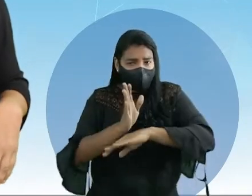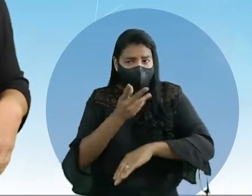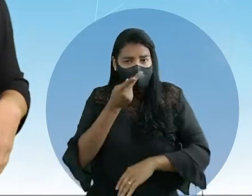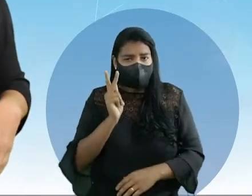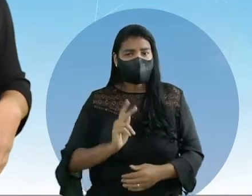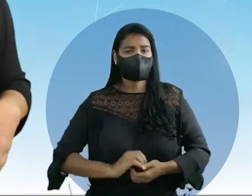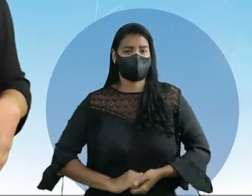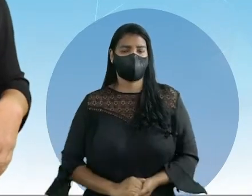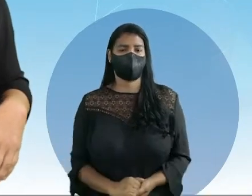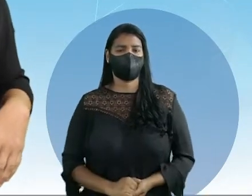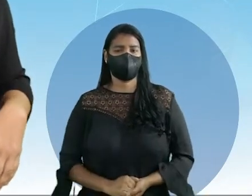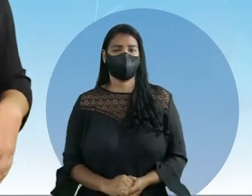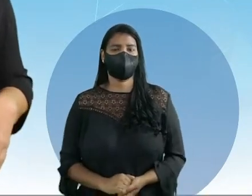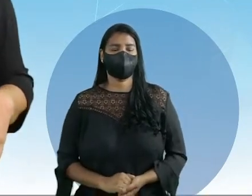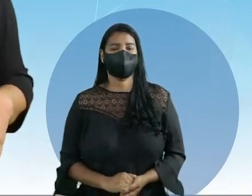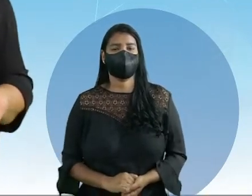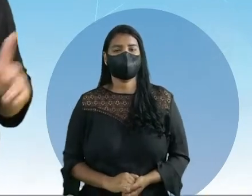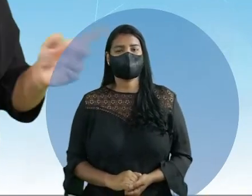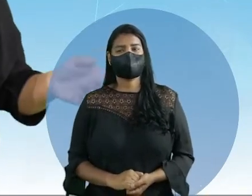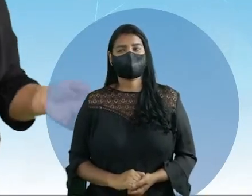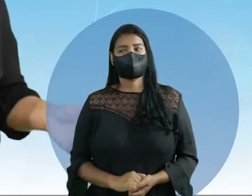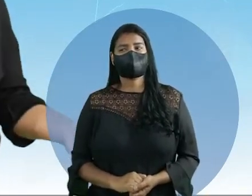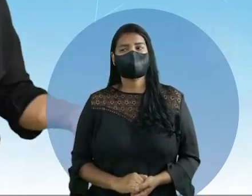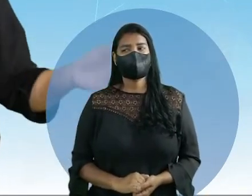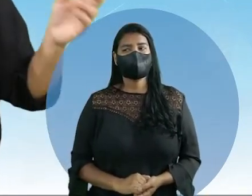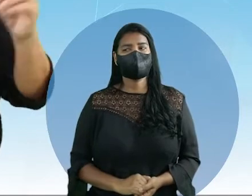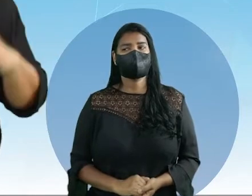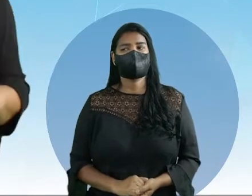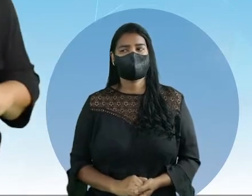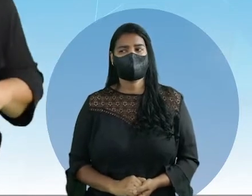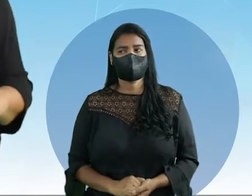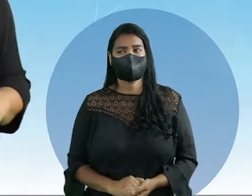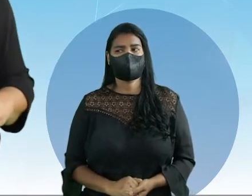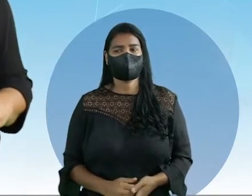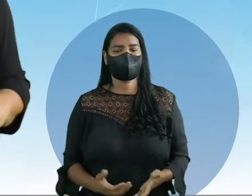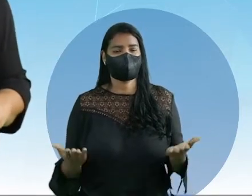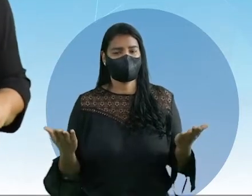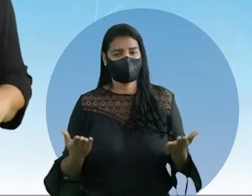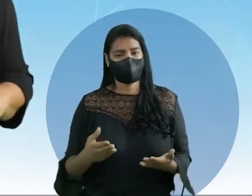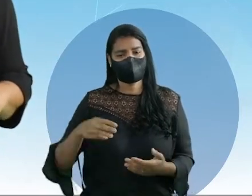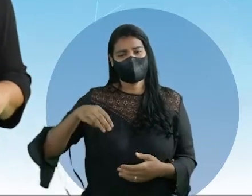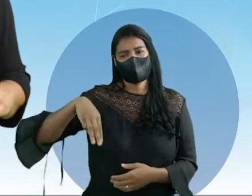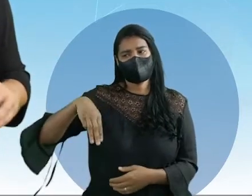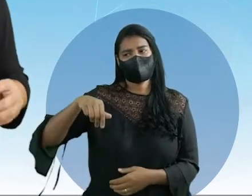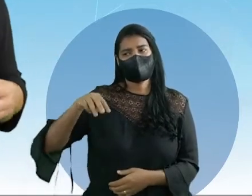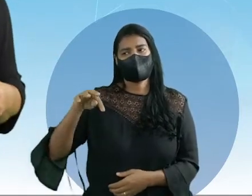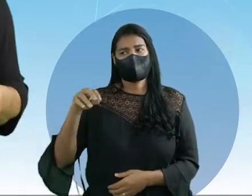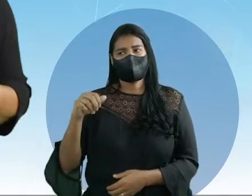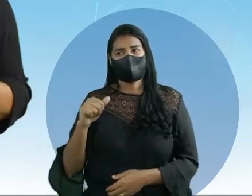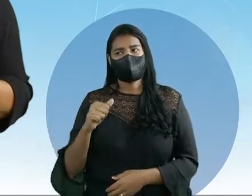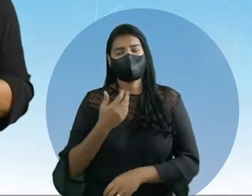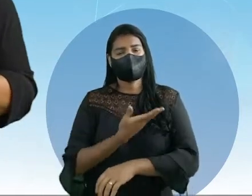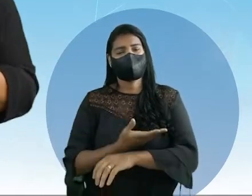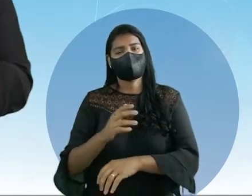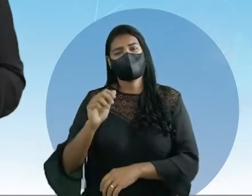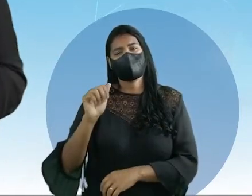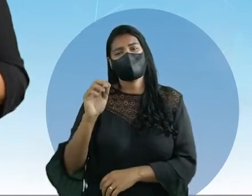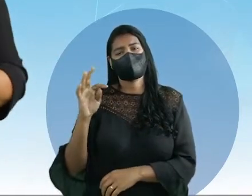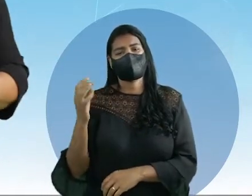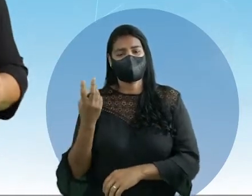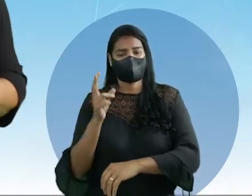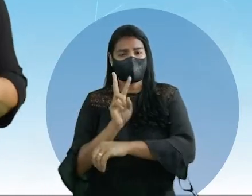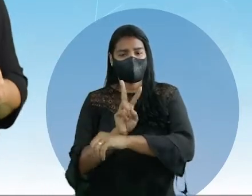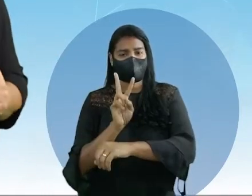né? Esse momento. Saímos e agora vamos para a Mata Atlântica. Toda a costa do descobrimento de